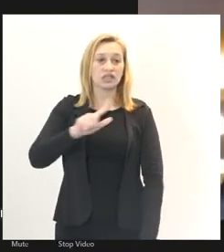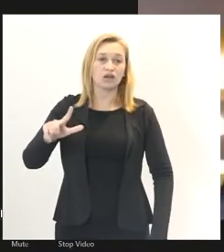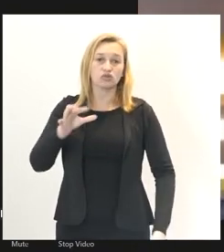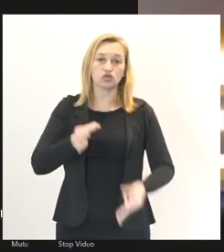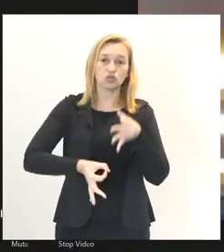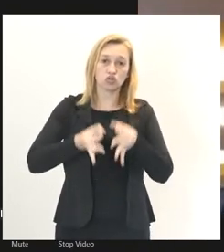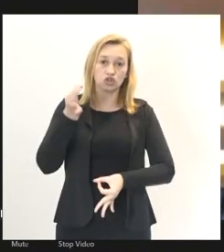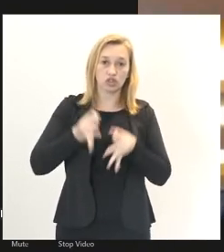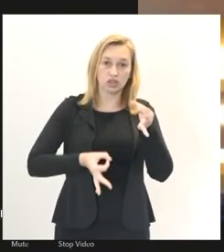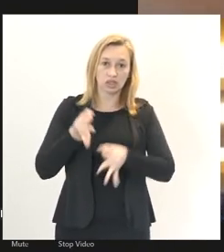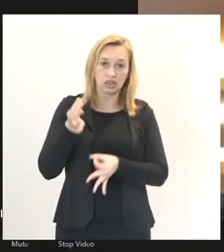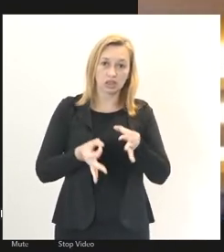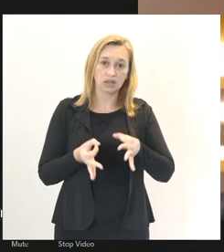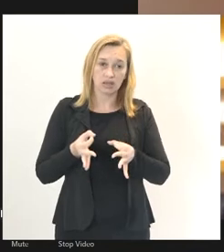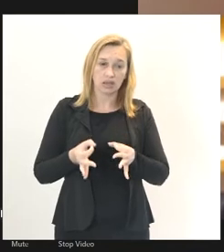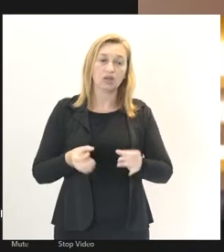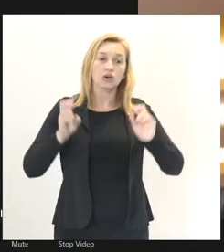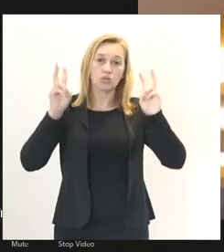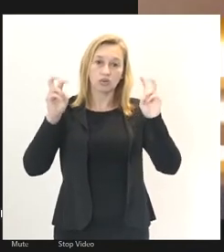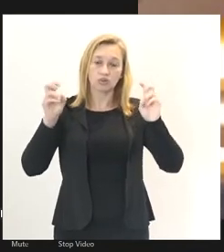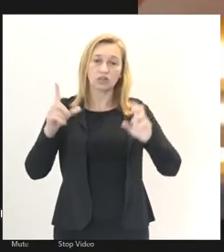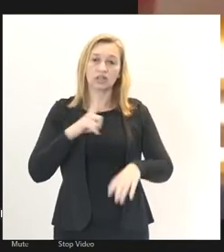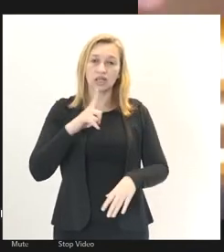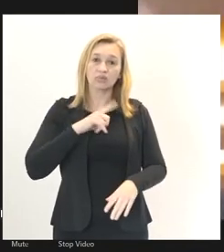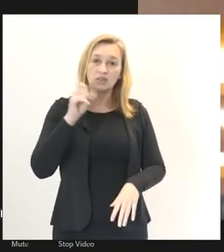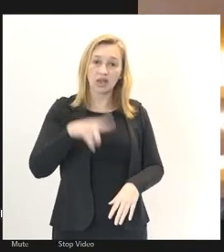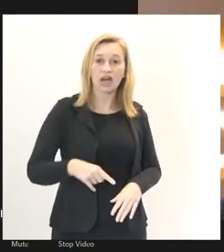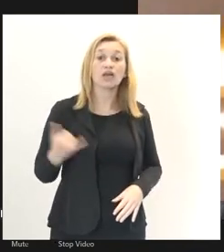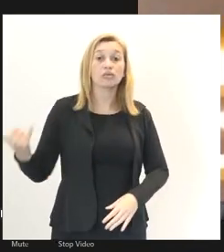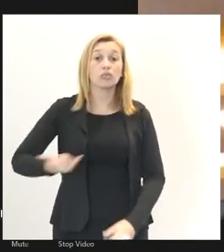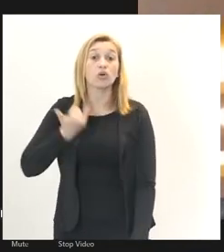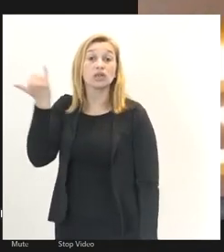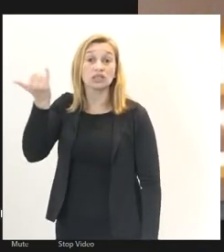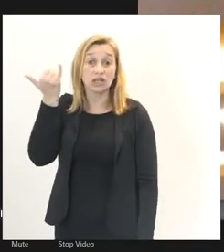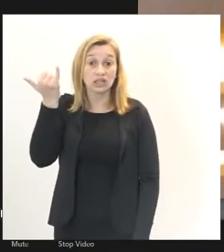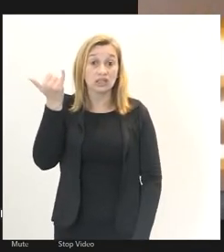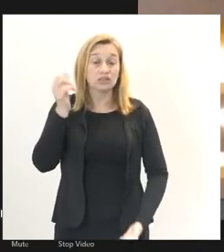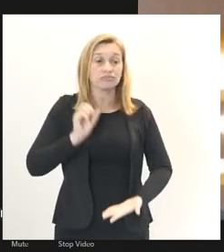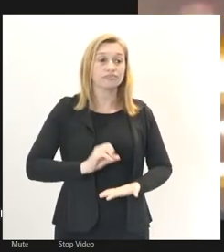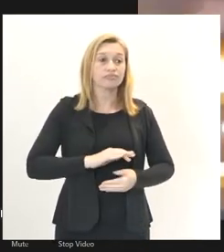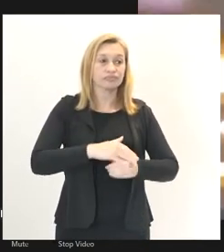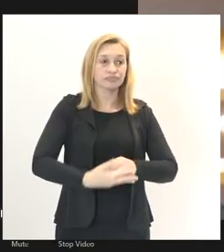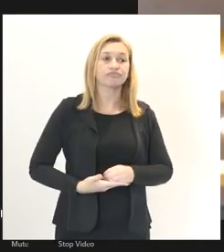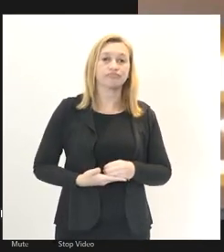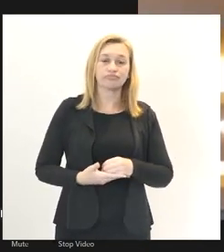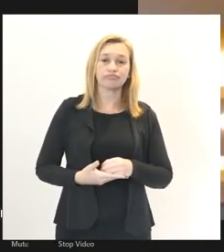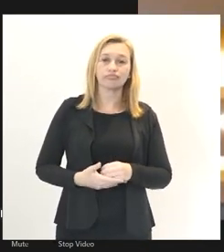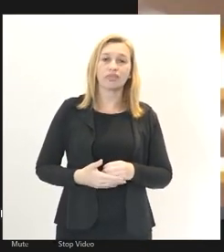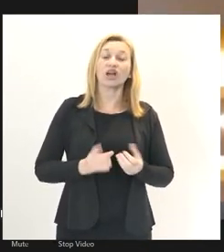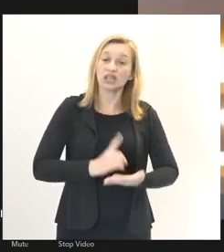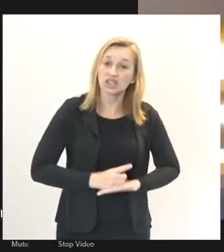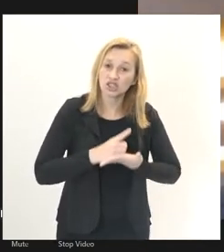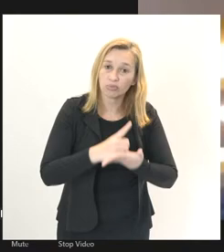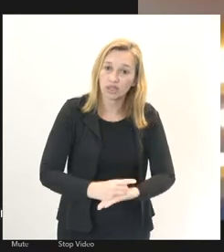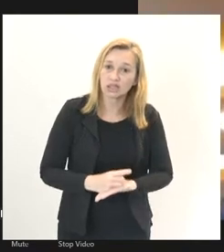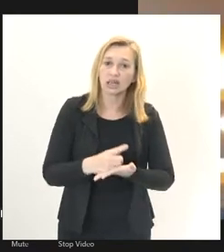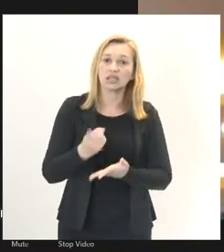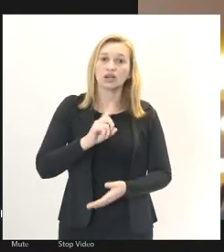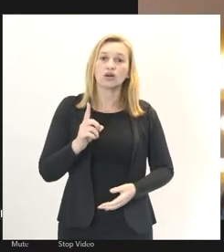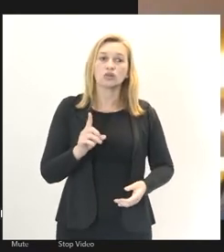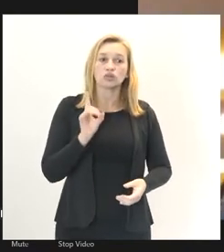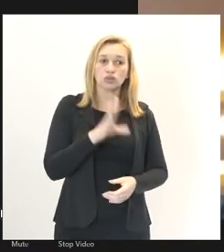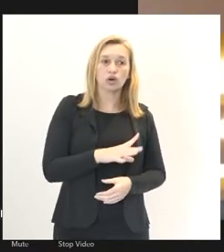uma grande questão que a gente tem é a importância da estabilidade e a estabilidade é importante não para o